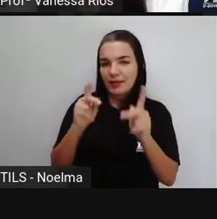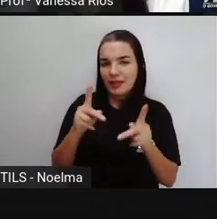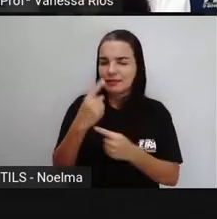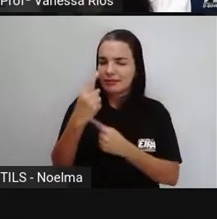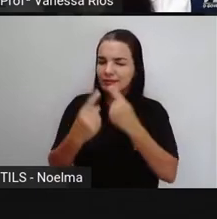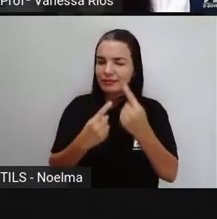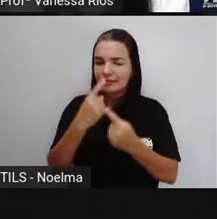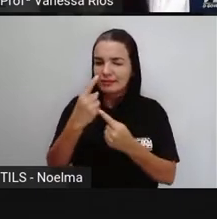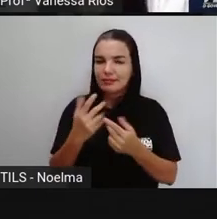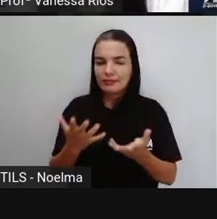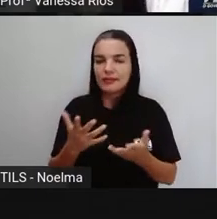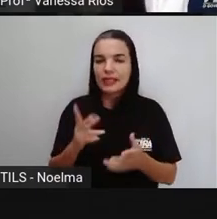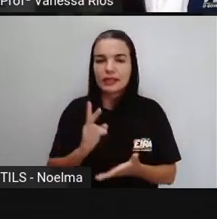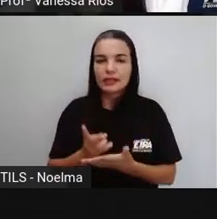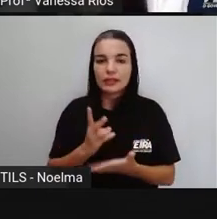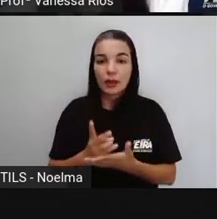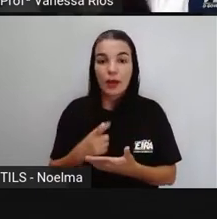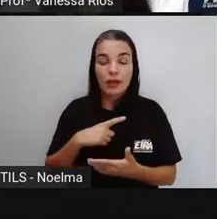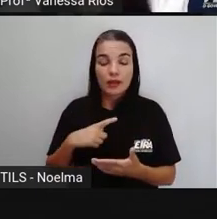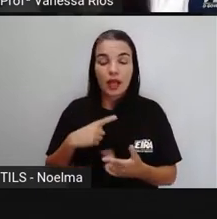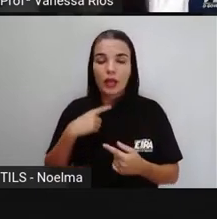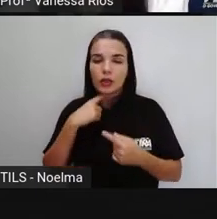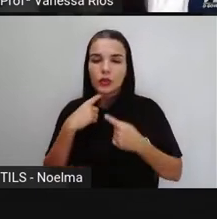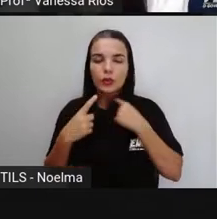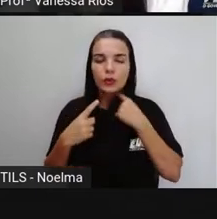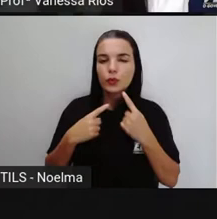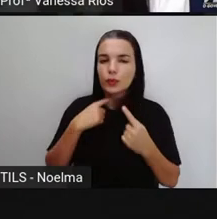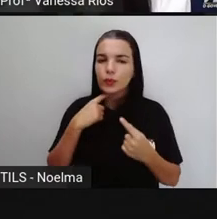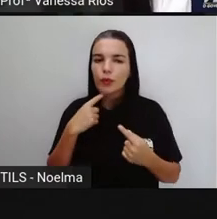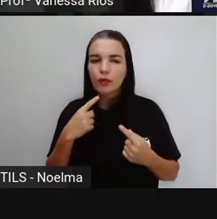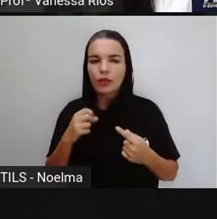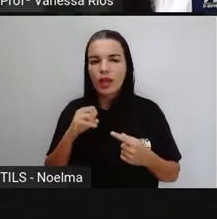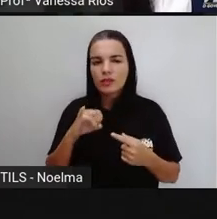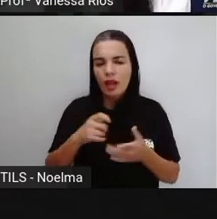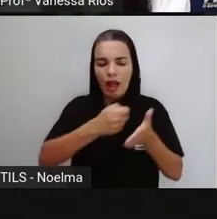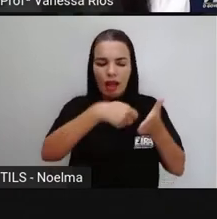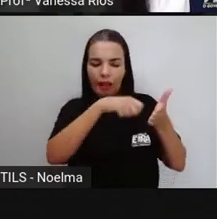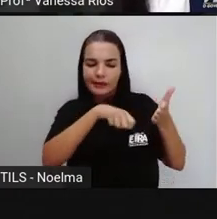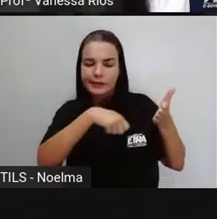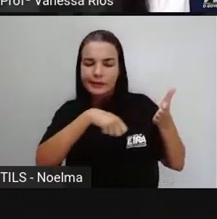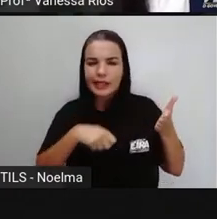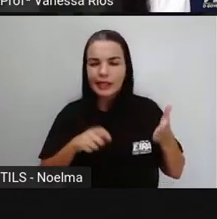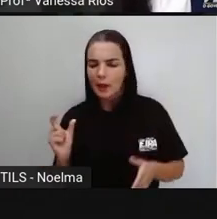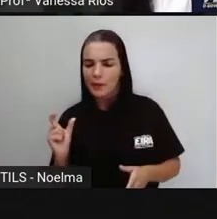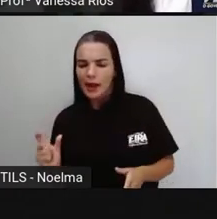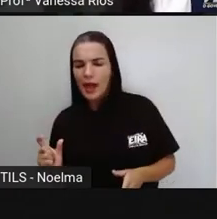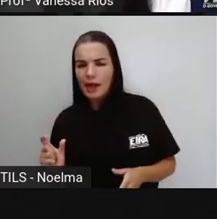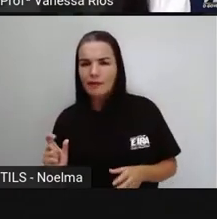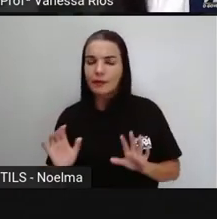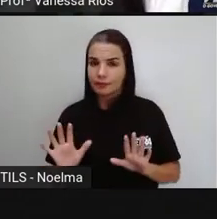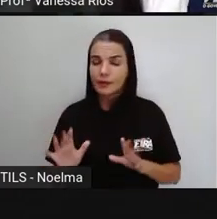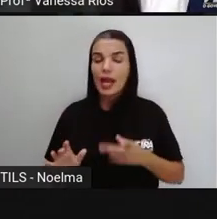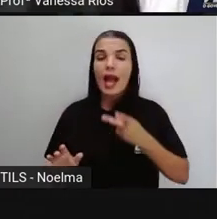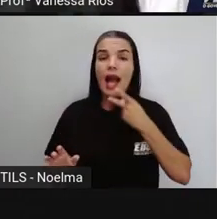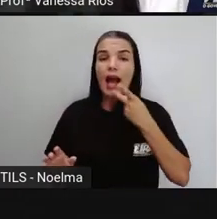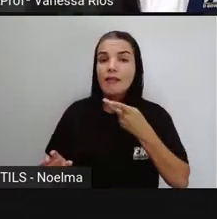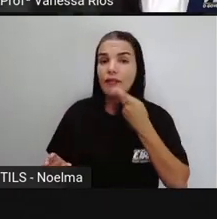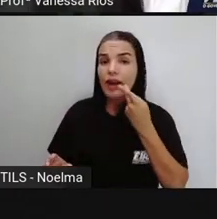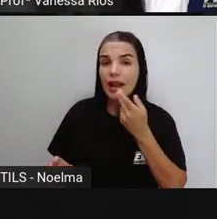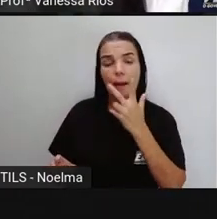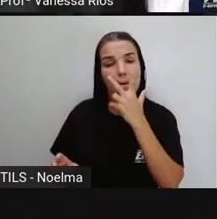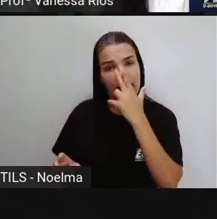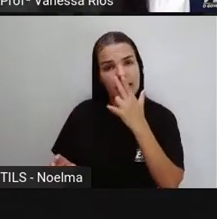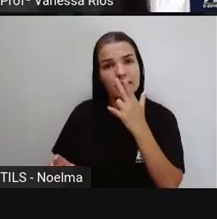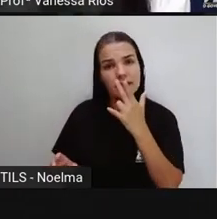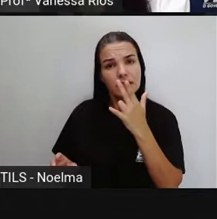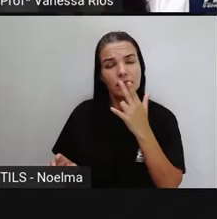bem comum nós termos a dúvida em relação à escrita, né? Na pronúncia às vezes é muito parecida e